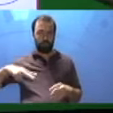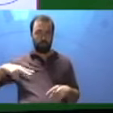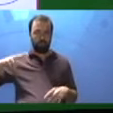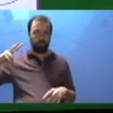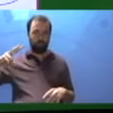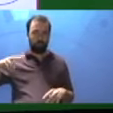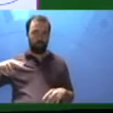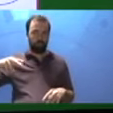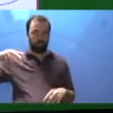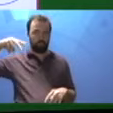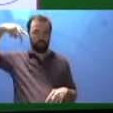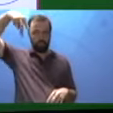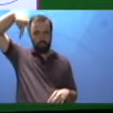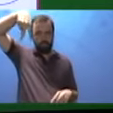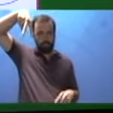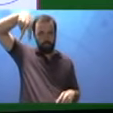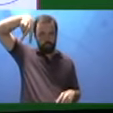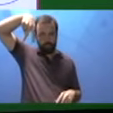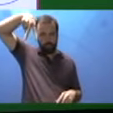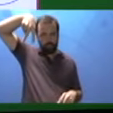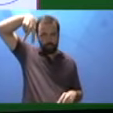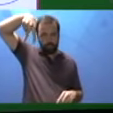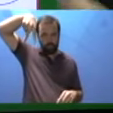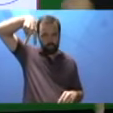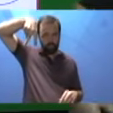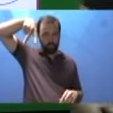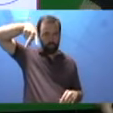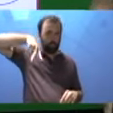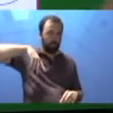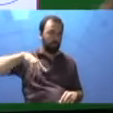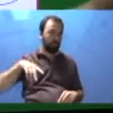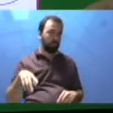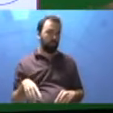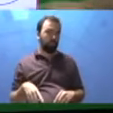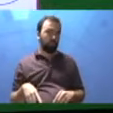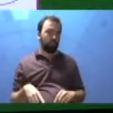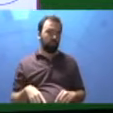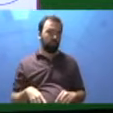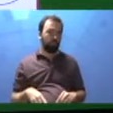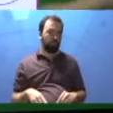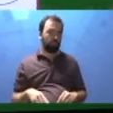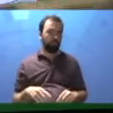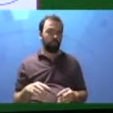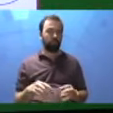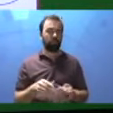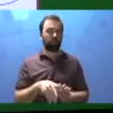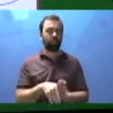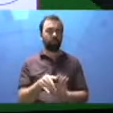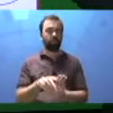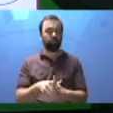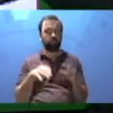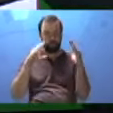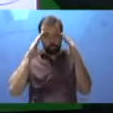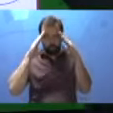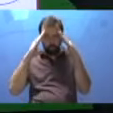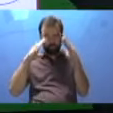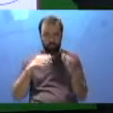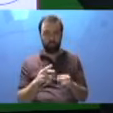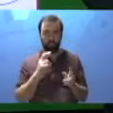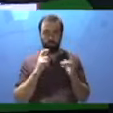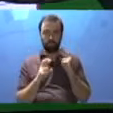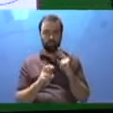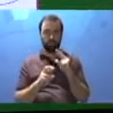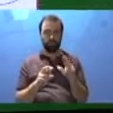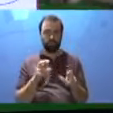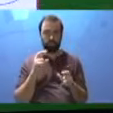ela é vertical. É quando você olha de cima para baixo. Tá? Você vai seguir as instruções. Faça o